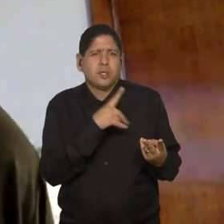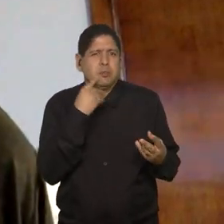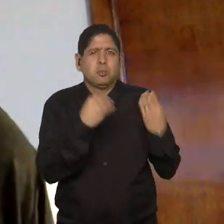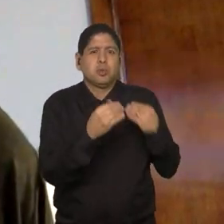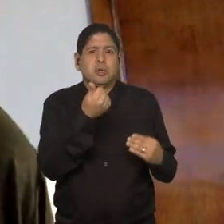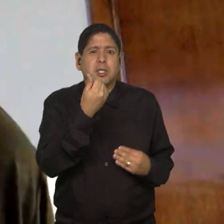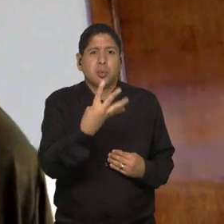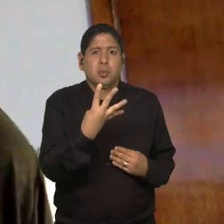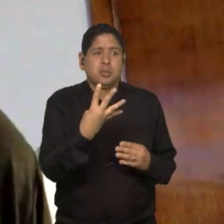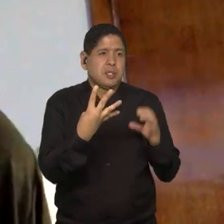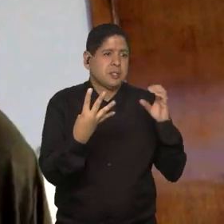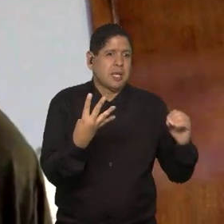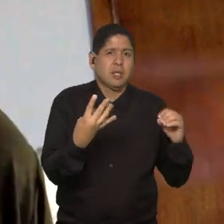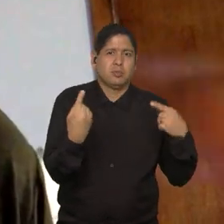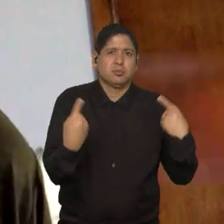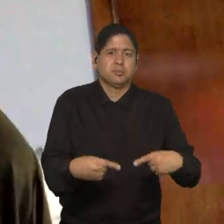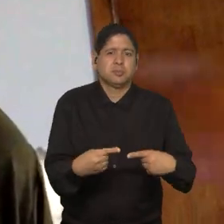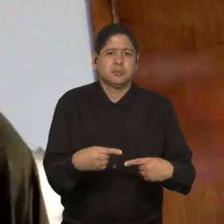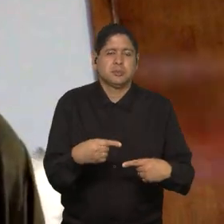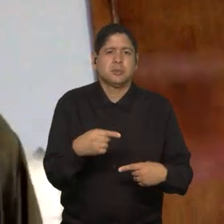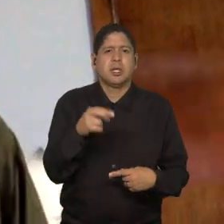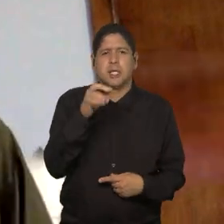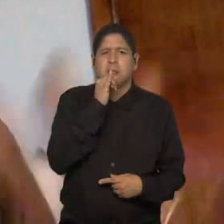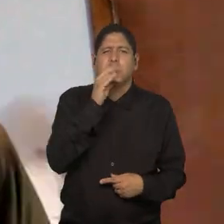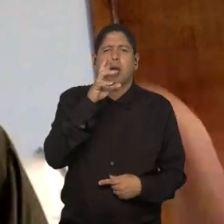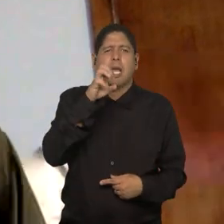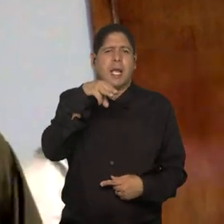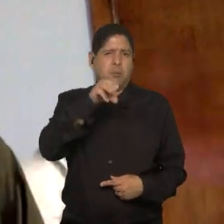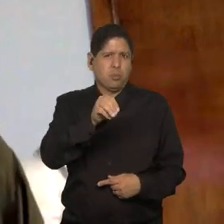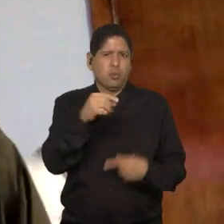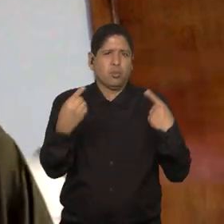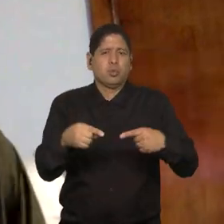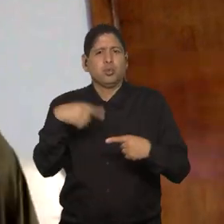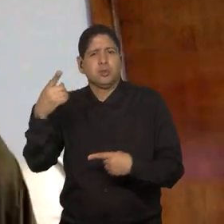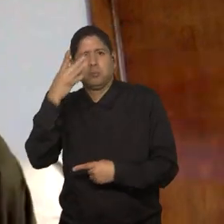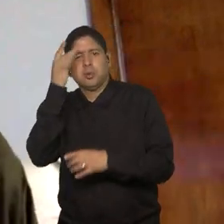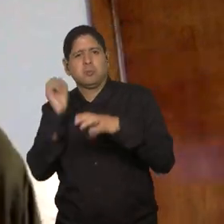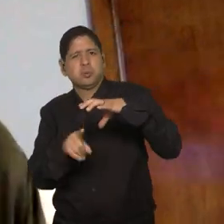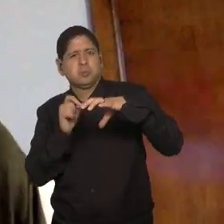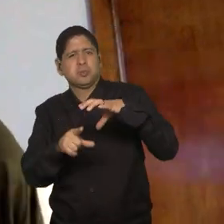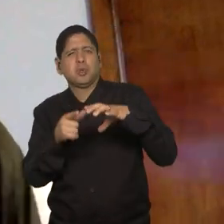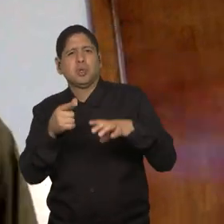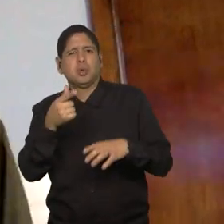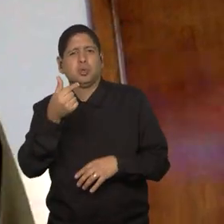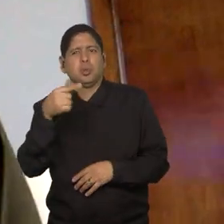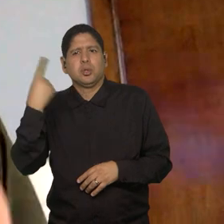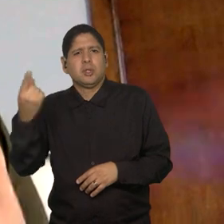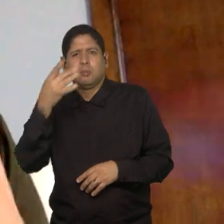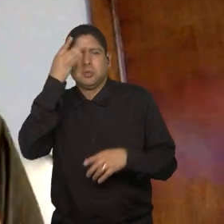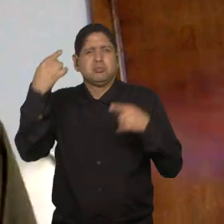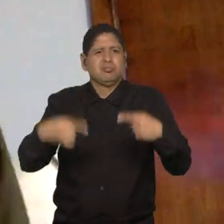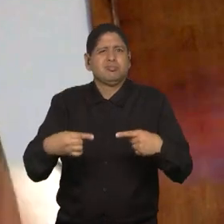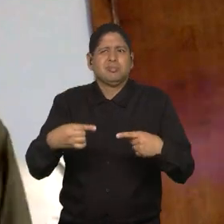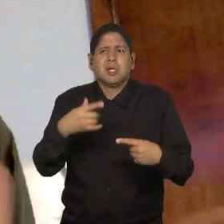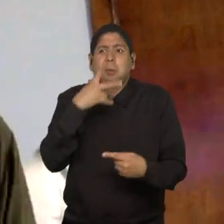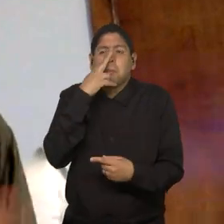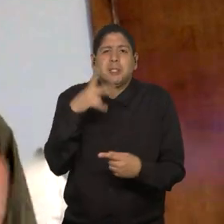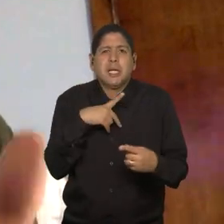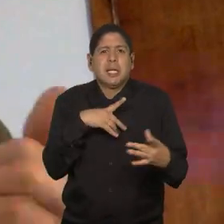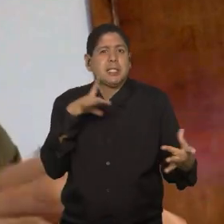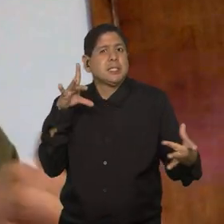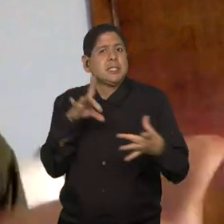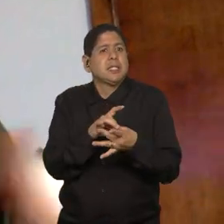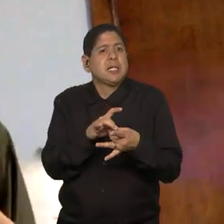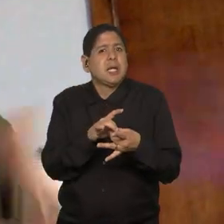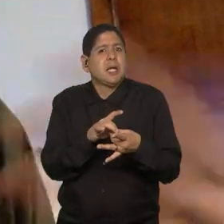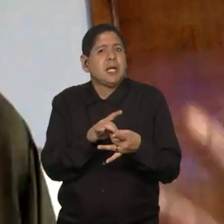14 a 0 no time do... do Remo. O outro botou 12 a 0 no time do... sei onde. Então, ele é muito ligado